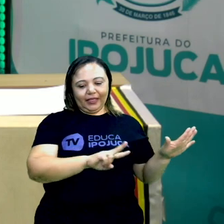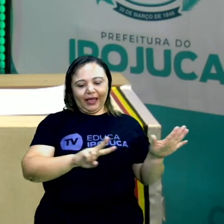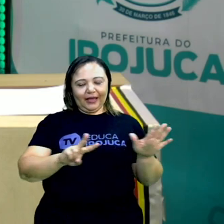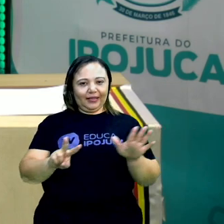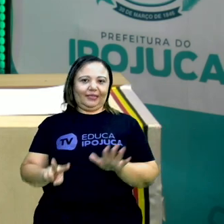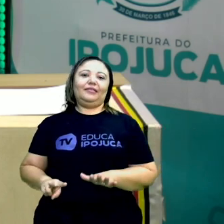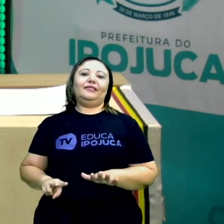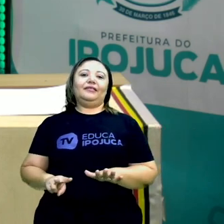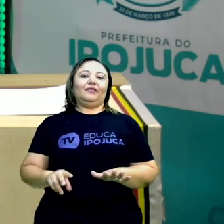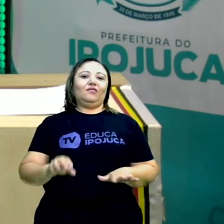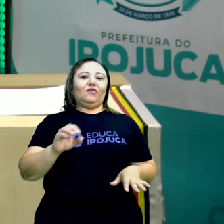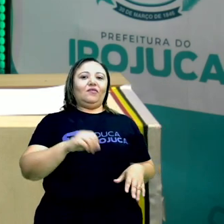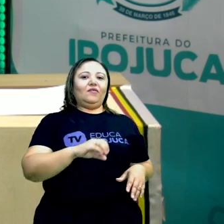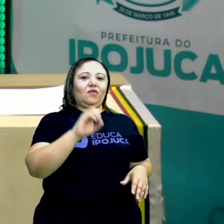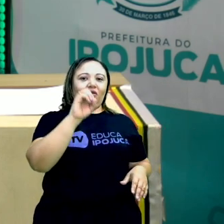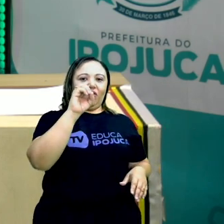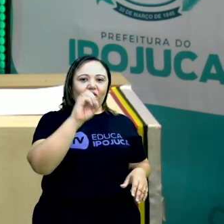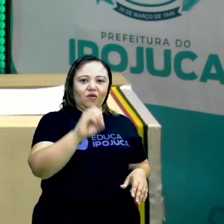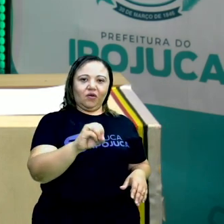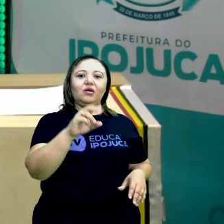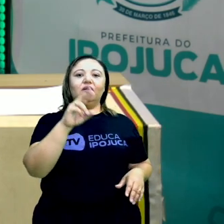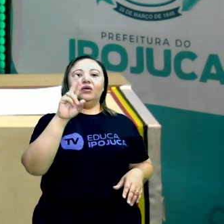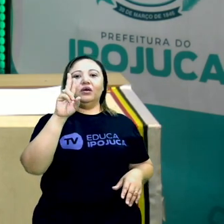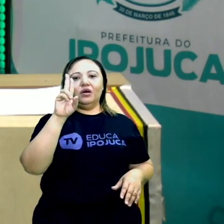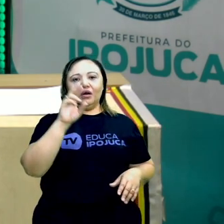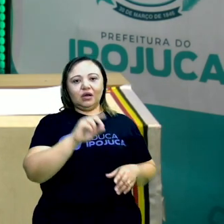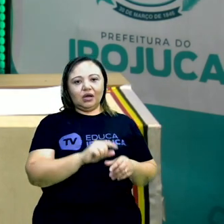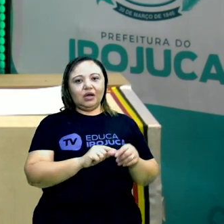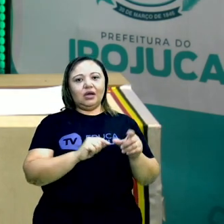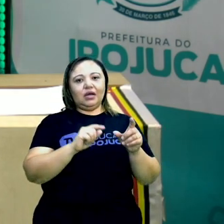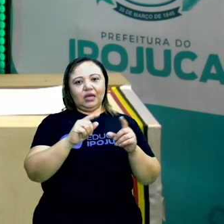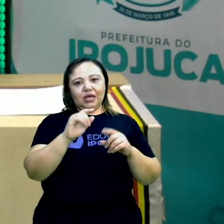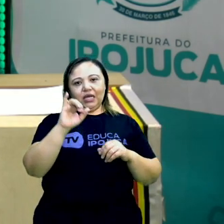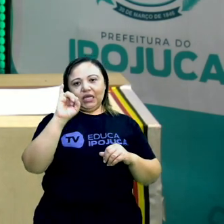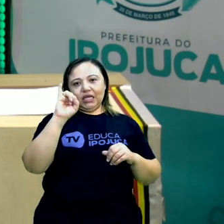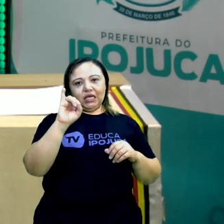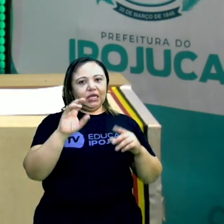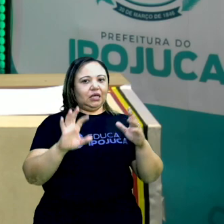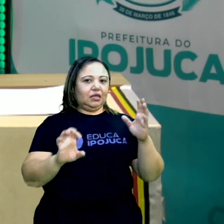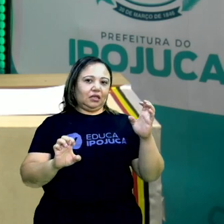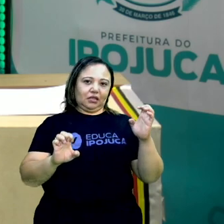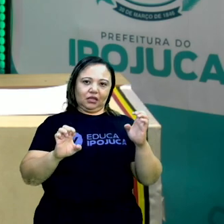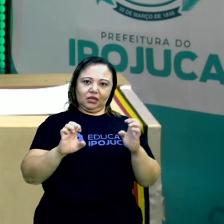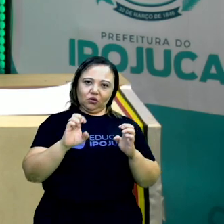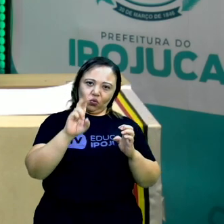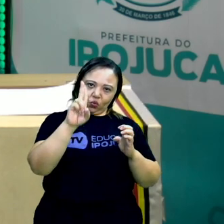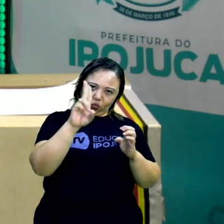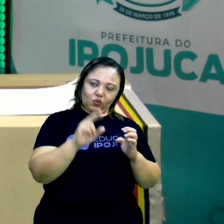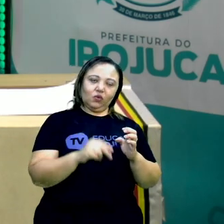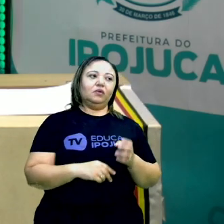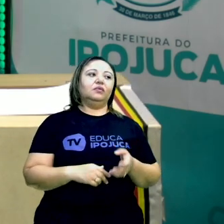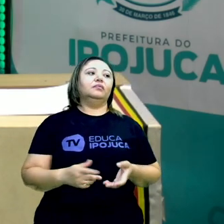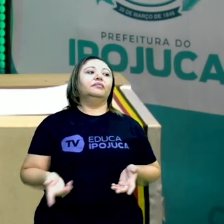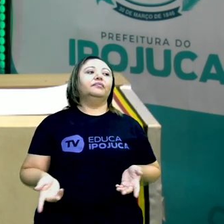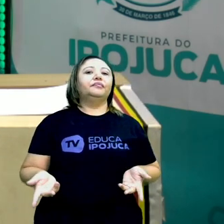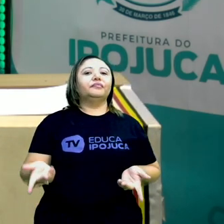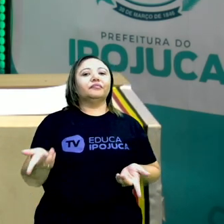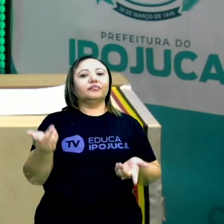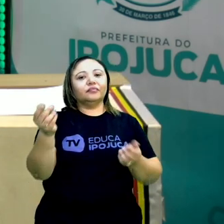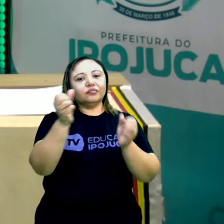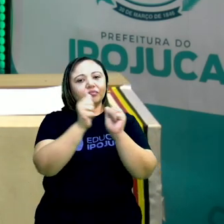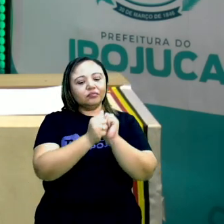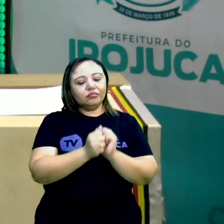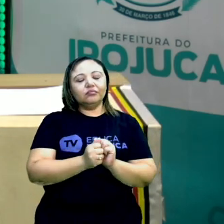letrinha O, A, I, E, U, né? E que